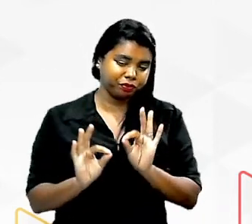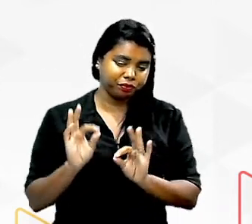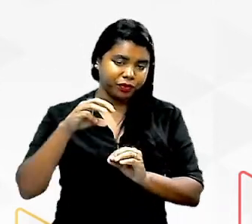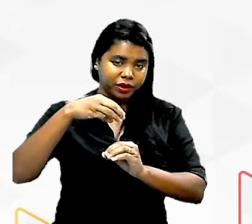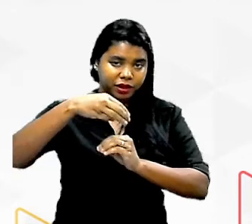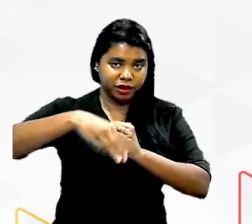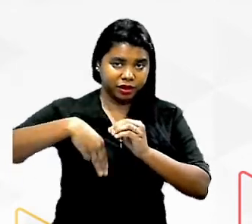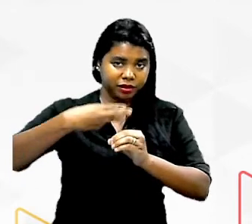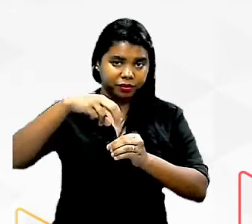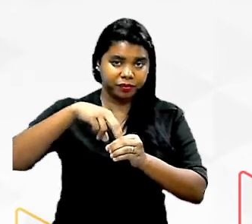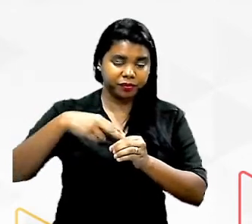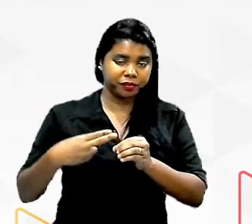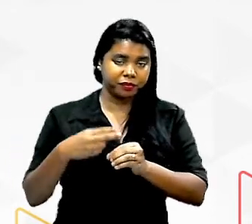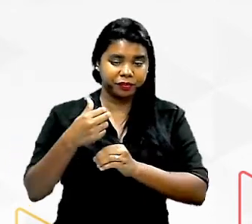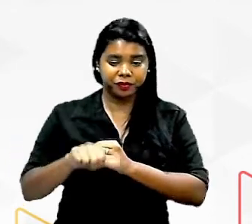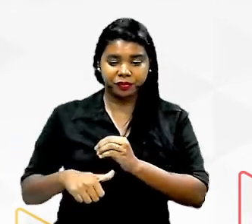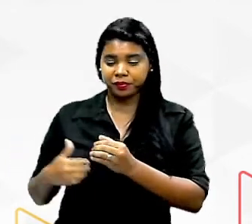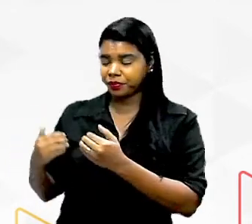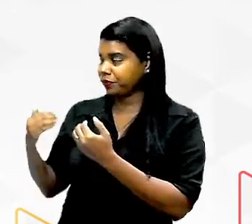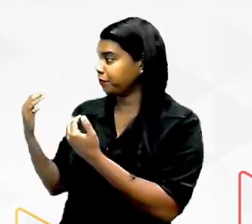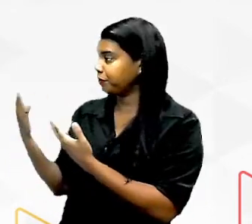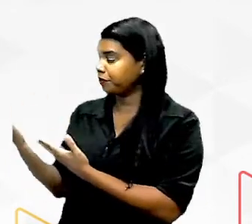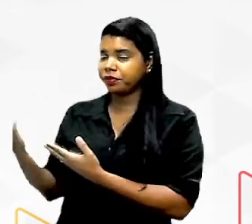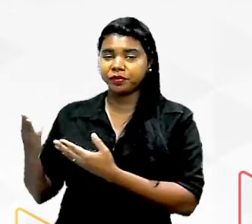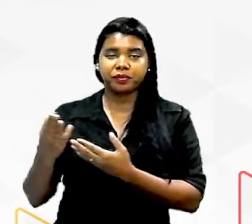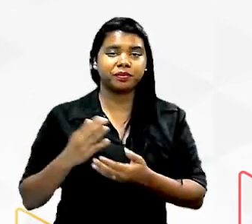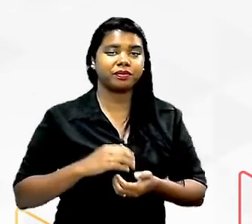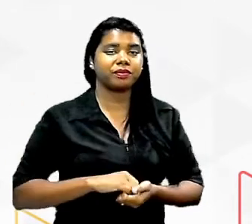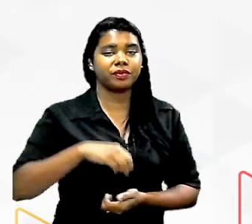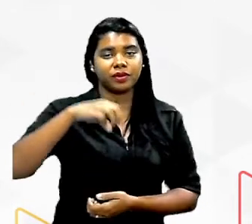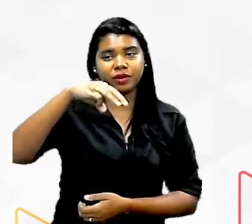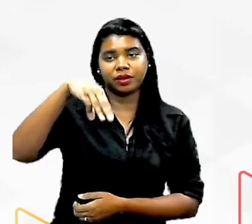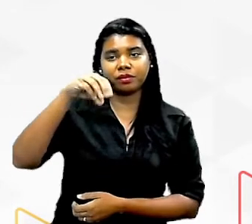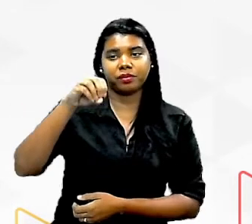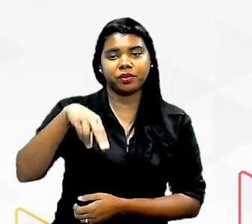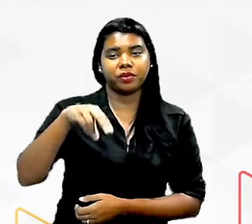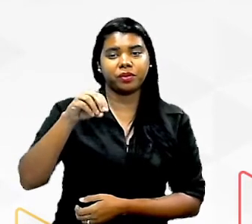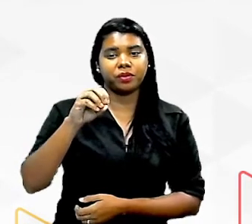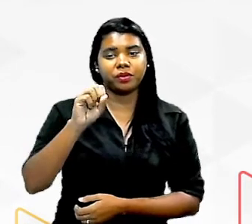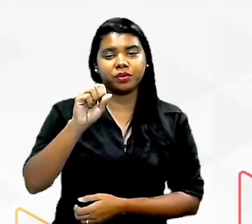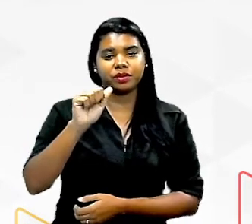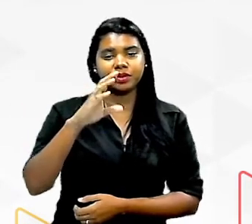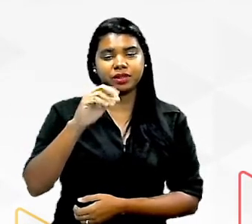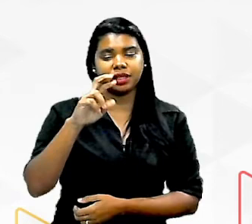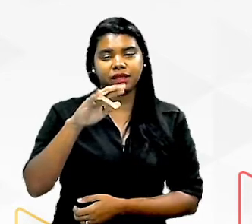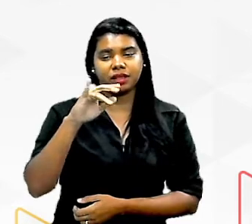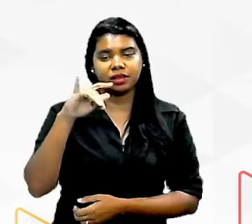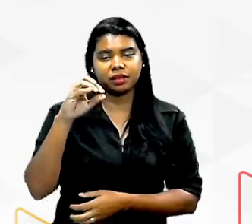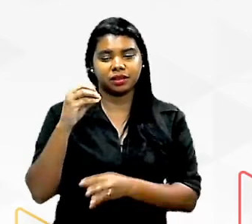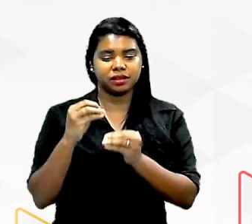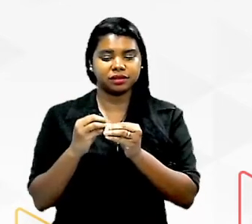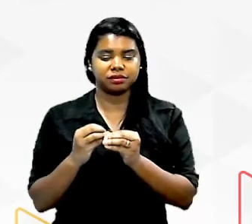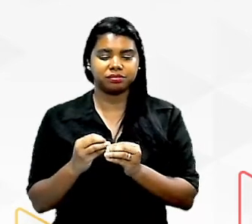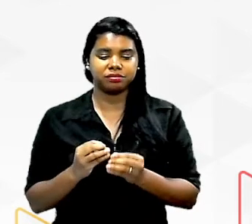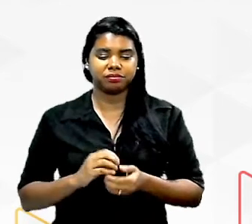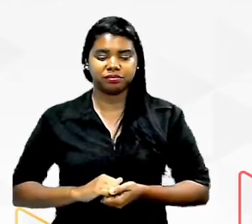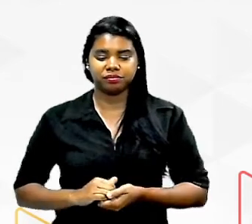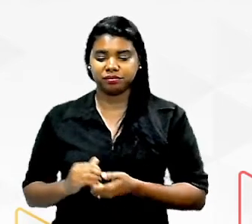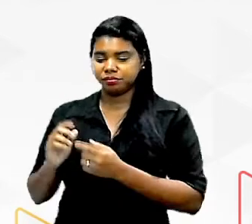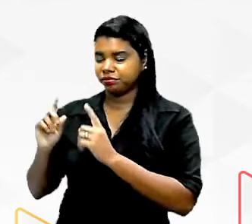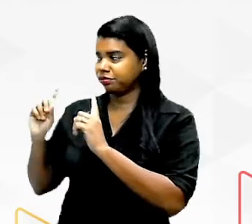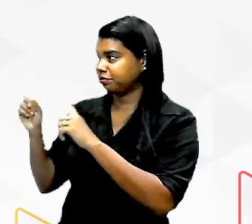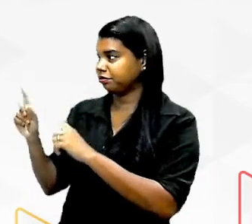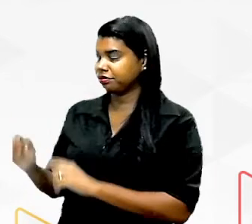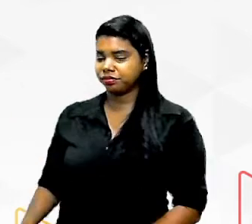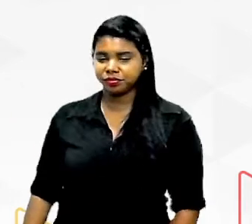molécula então são todos aí monossacarídeos tranquilo agora a gente fala das proteínas né